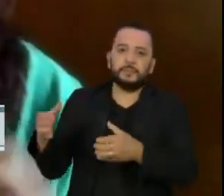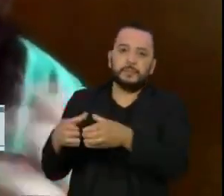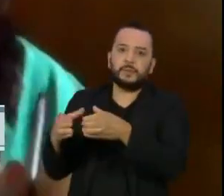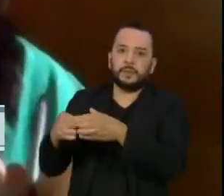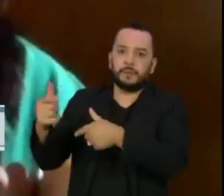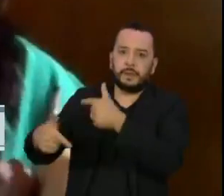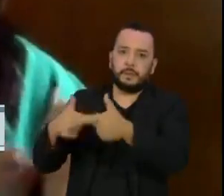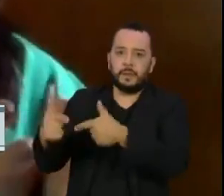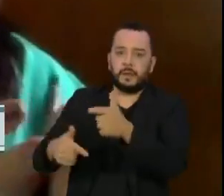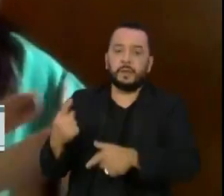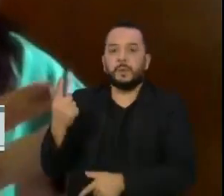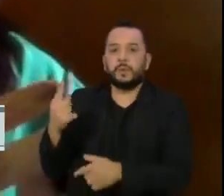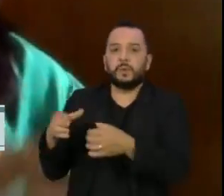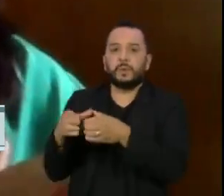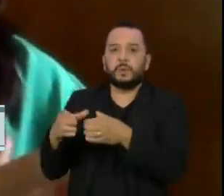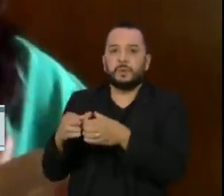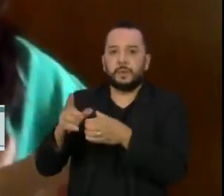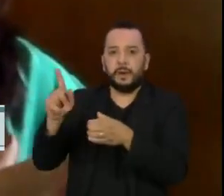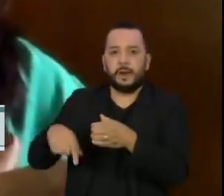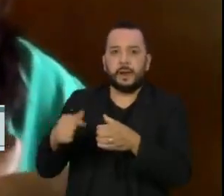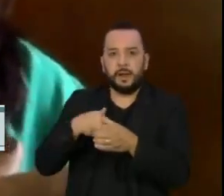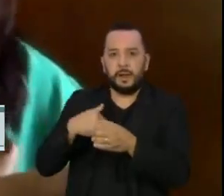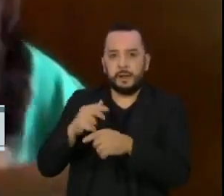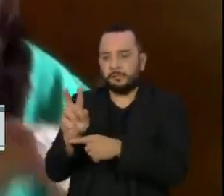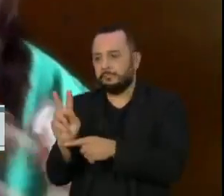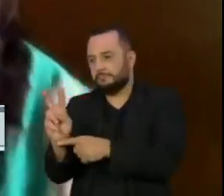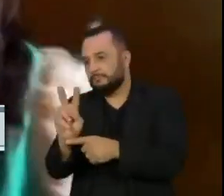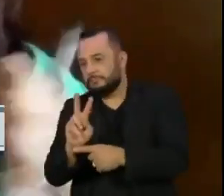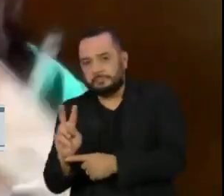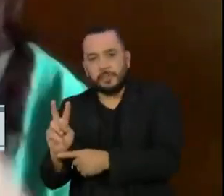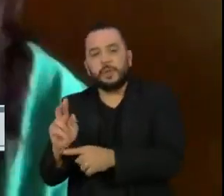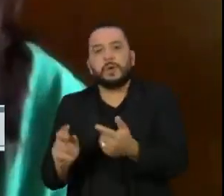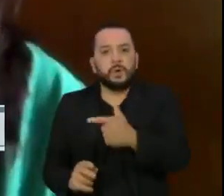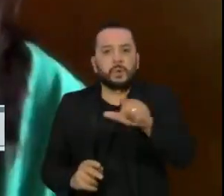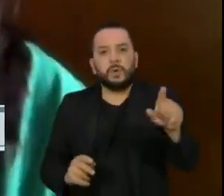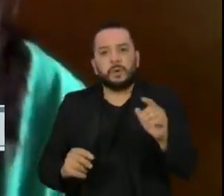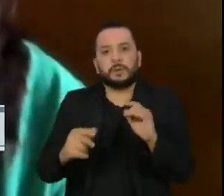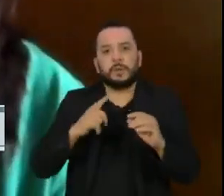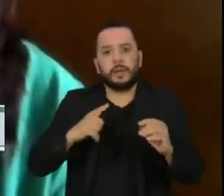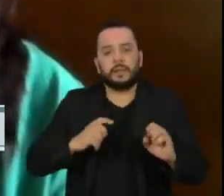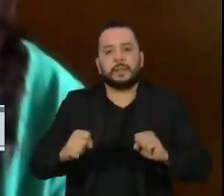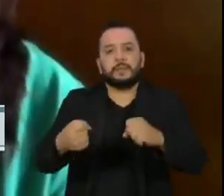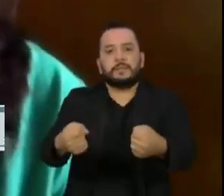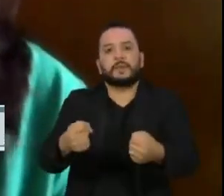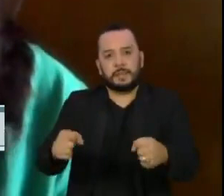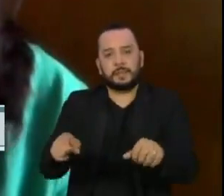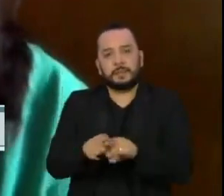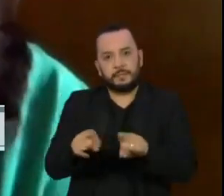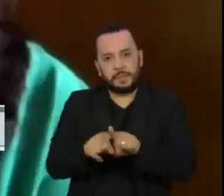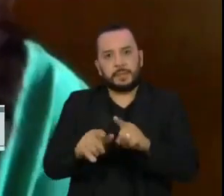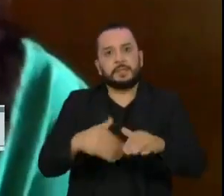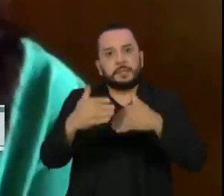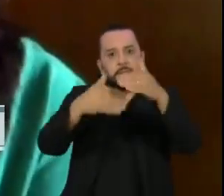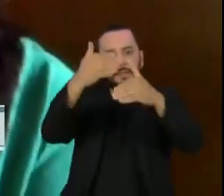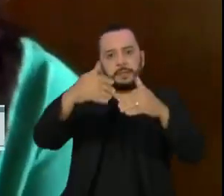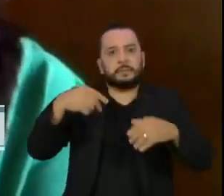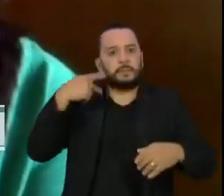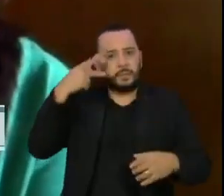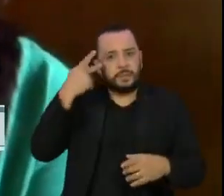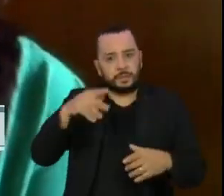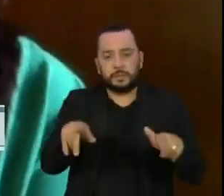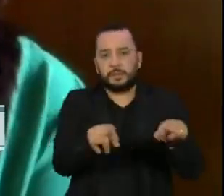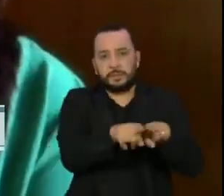trabalho, um deles é o grupo de mapeamento e monitoramento, o outro é de defesa e incidência política e o outro é o